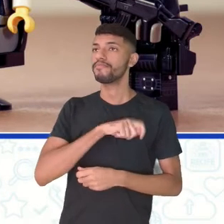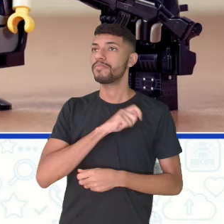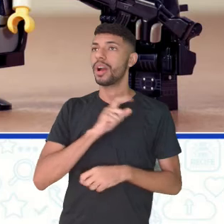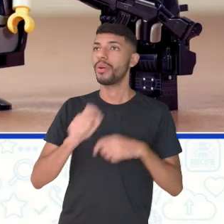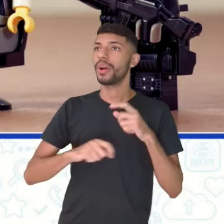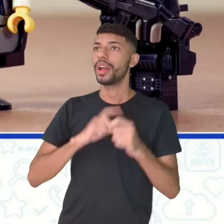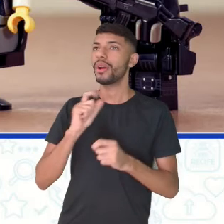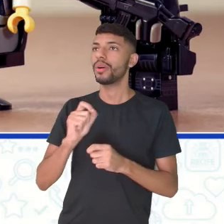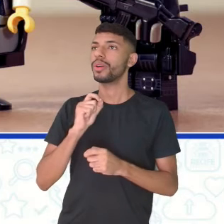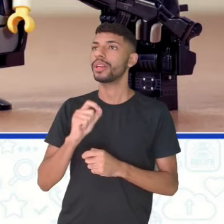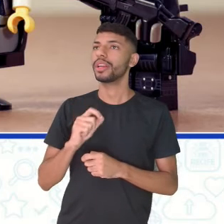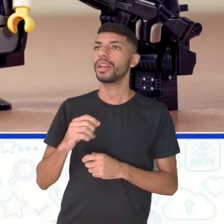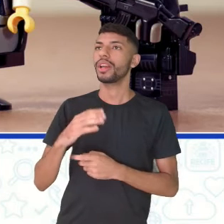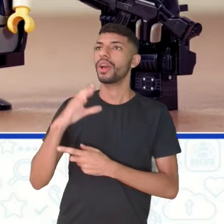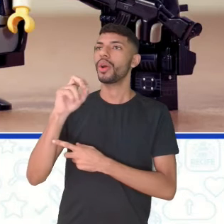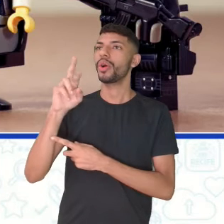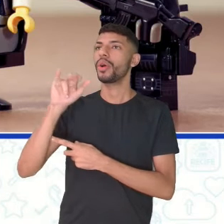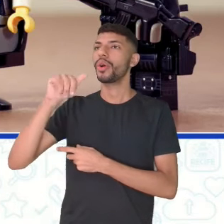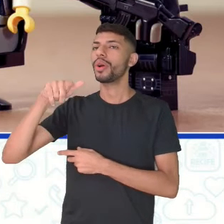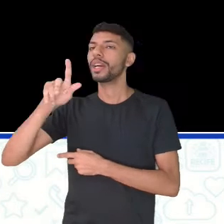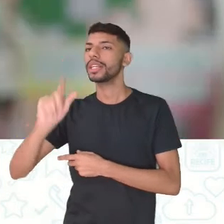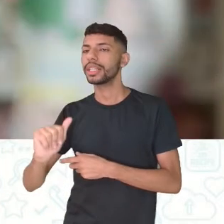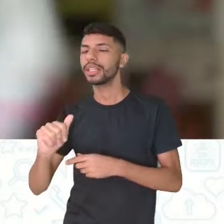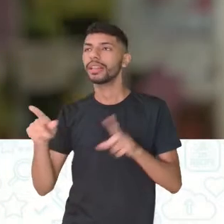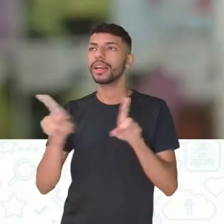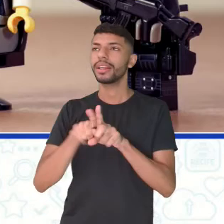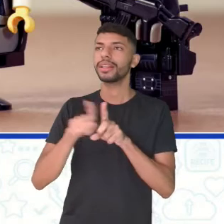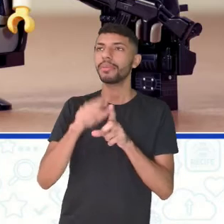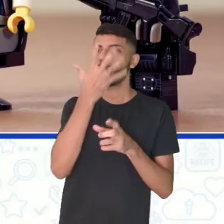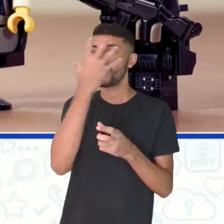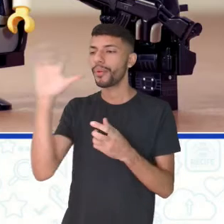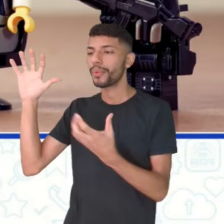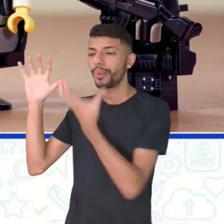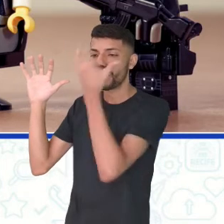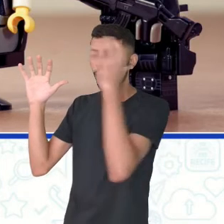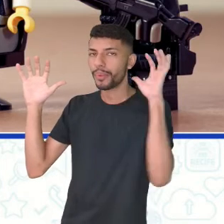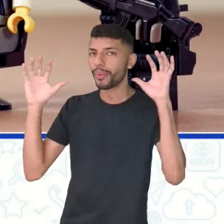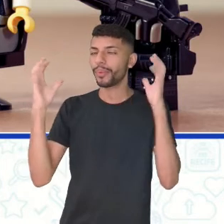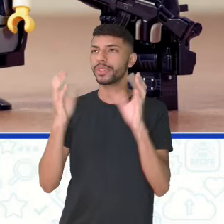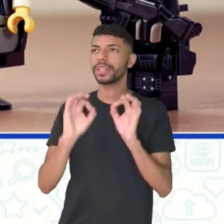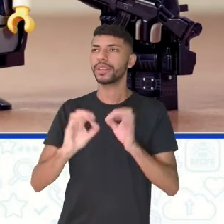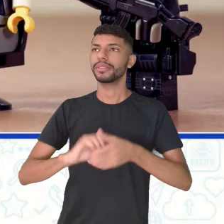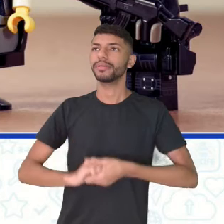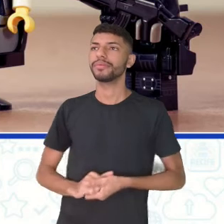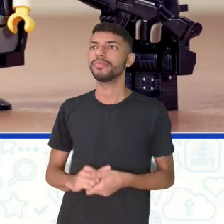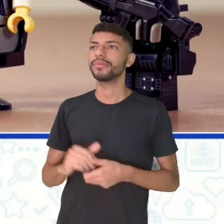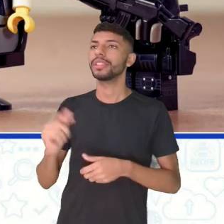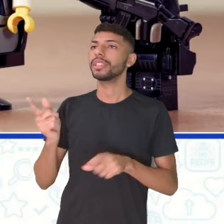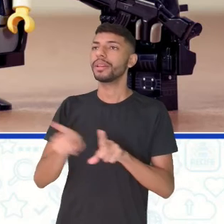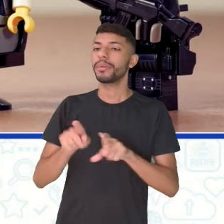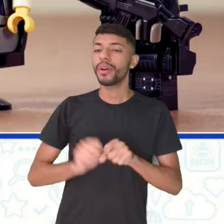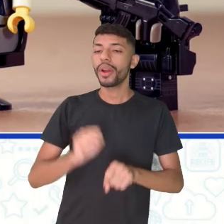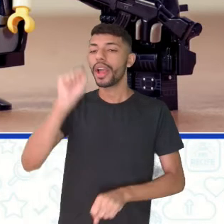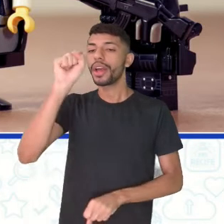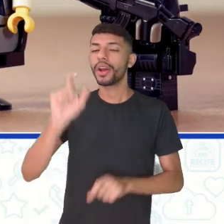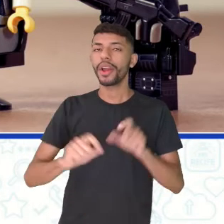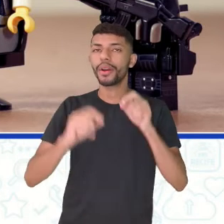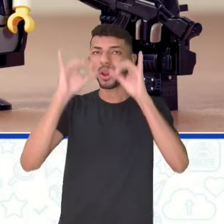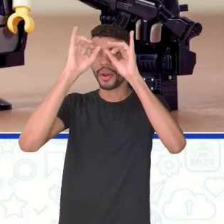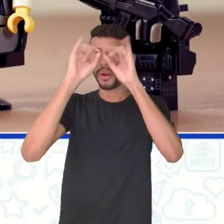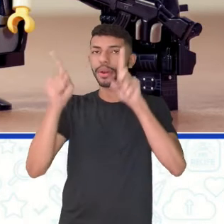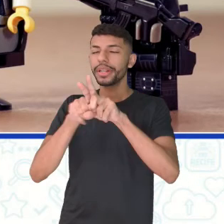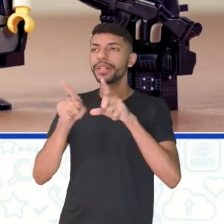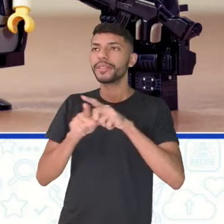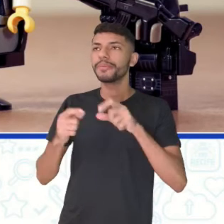caras que estão aqui por trás dos heróis aqui. Olha aí, os duas caras, tá bom? E os heróis aqui são, como a gente já viu, Superman, Batman. Então, temos a palavra